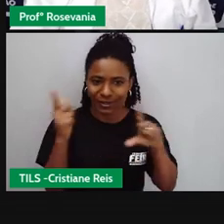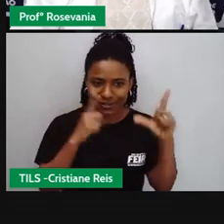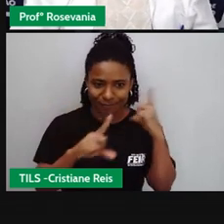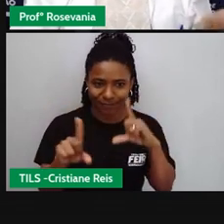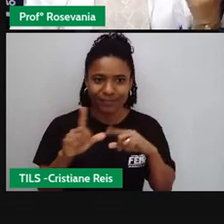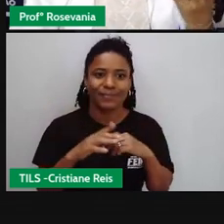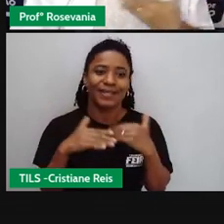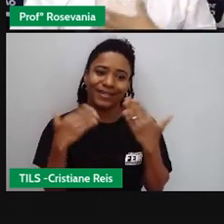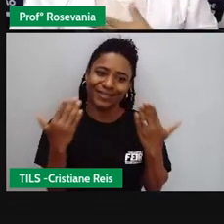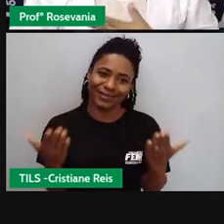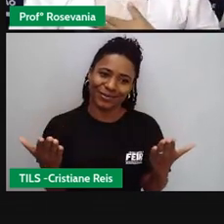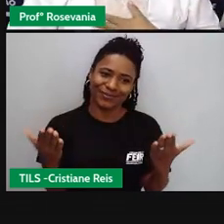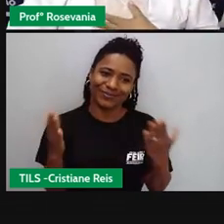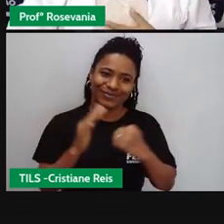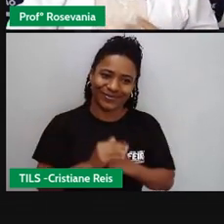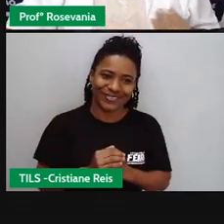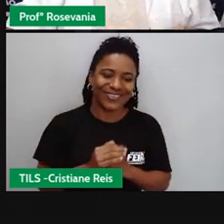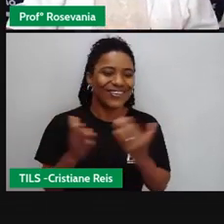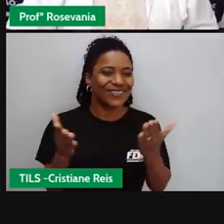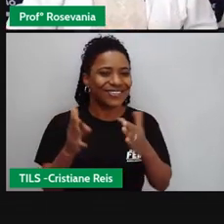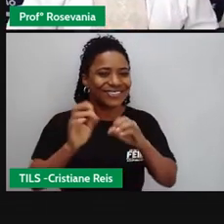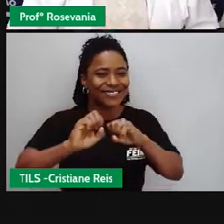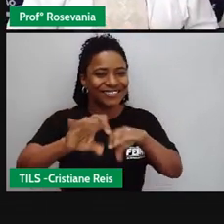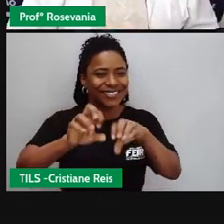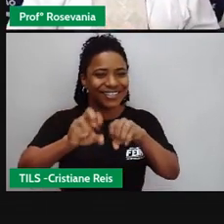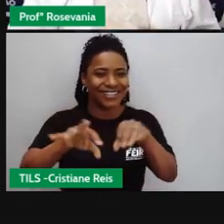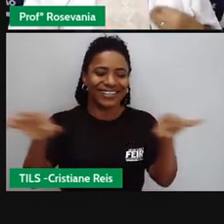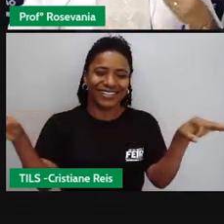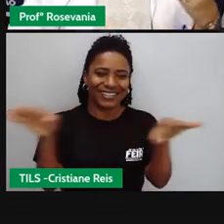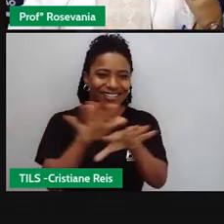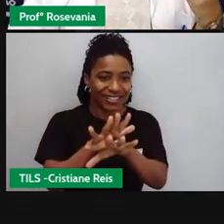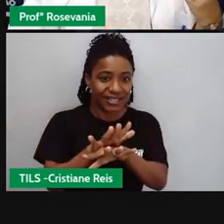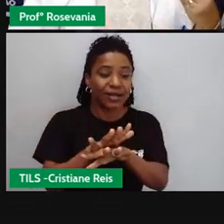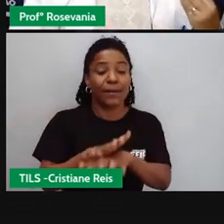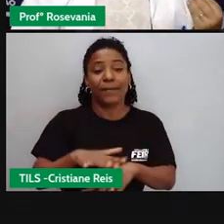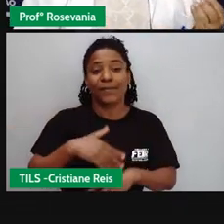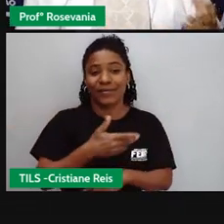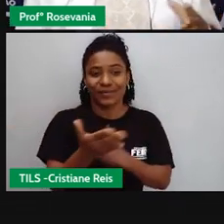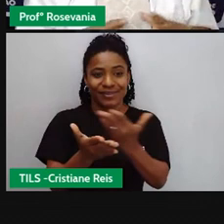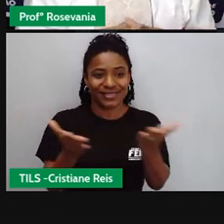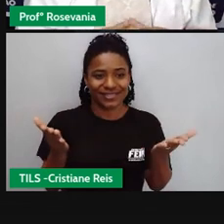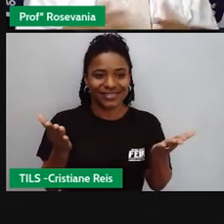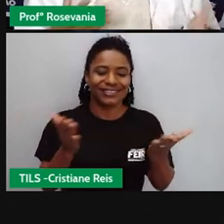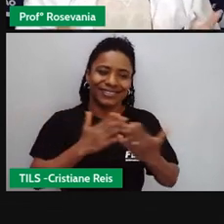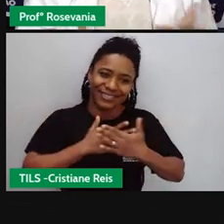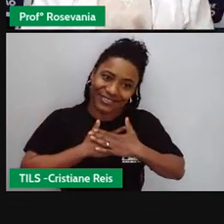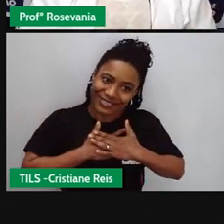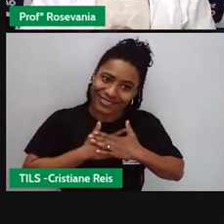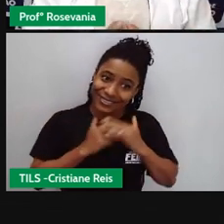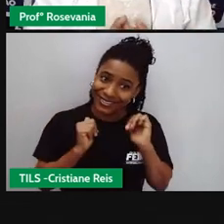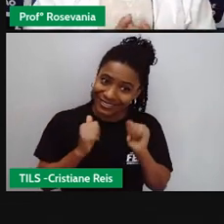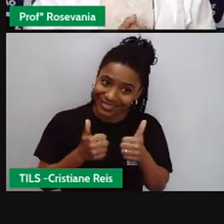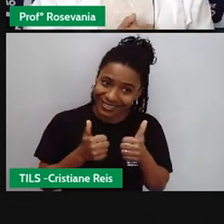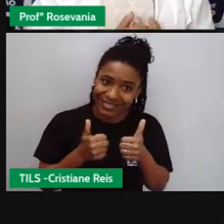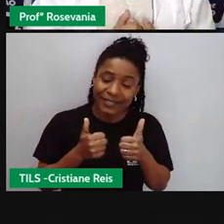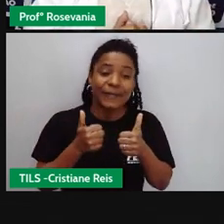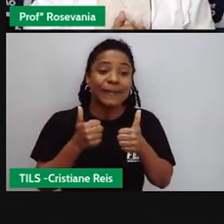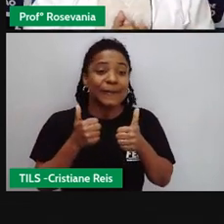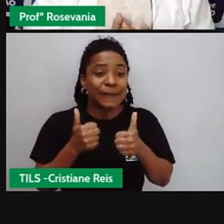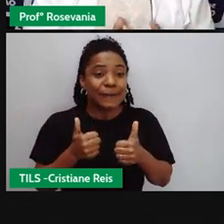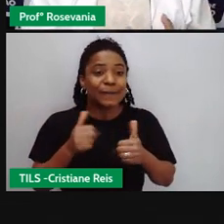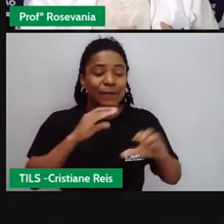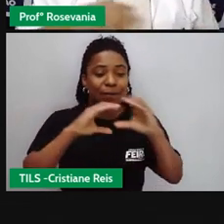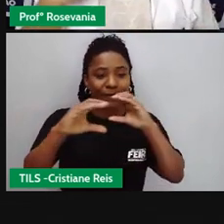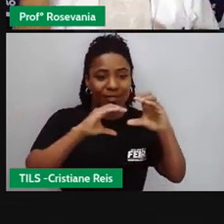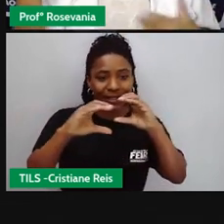bom essa que é a nossa aula de hoje espero que vocês tenham gostado essa é a primeira parte da aula de rede